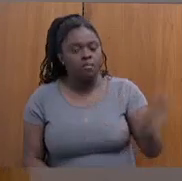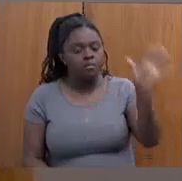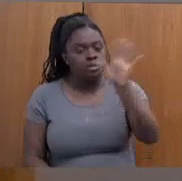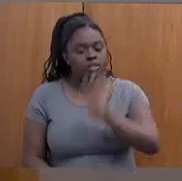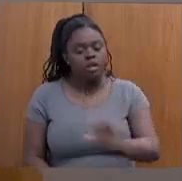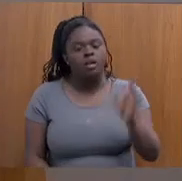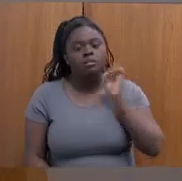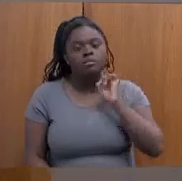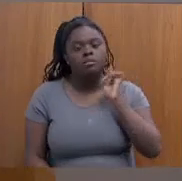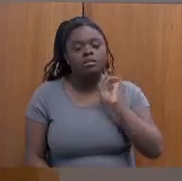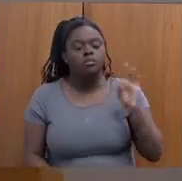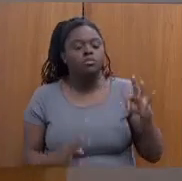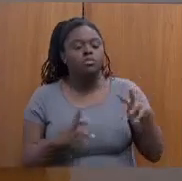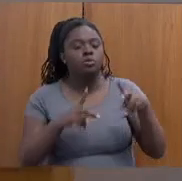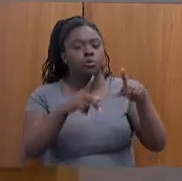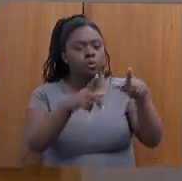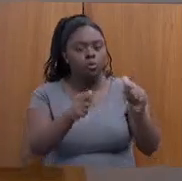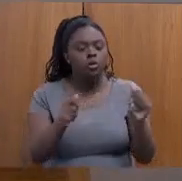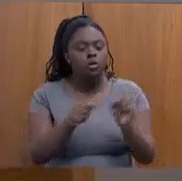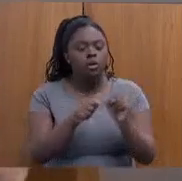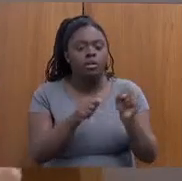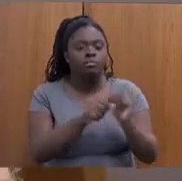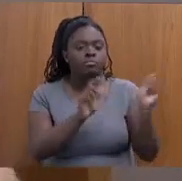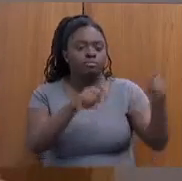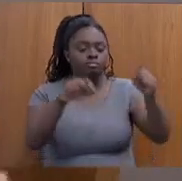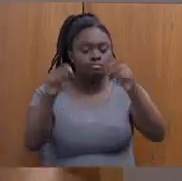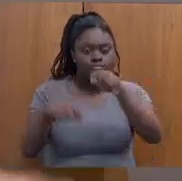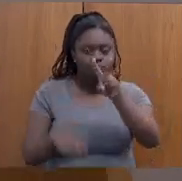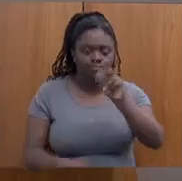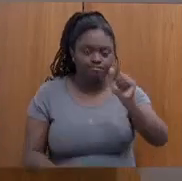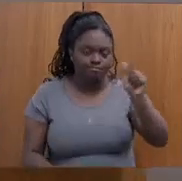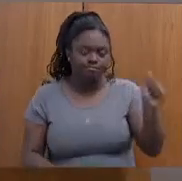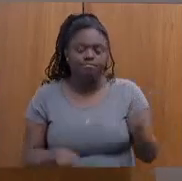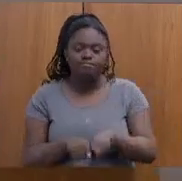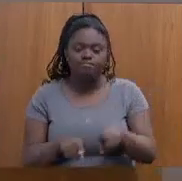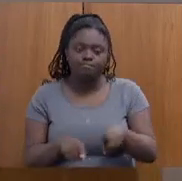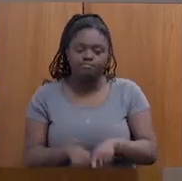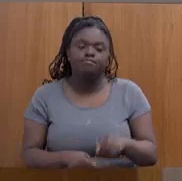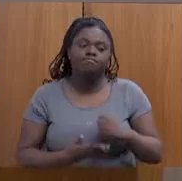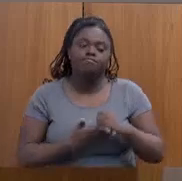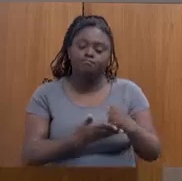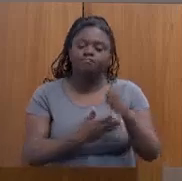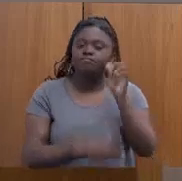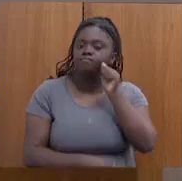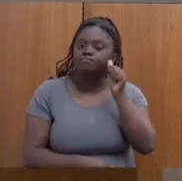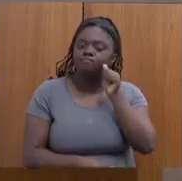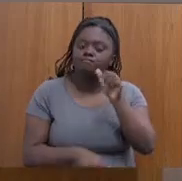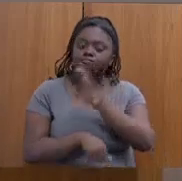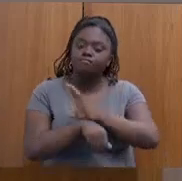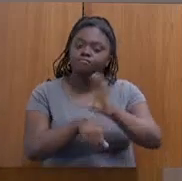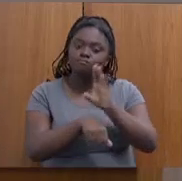fomentar essa capacitação de vaga e também qualificar essas mulheres no perfil.